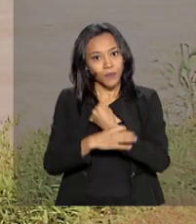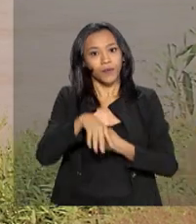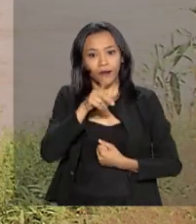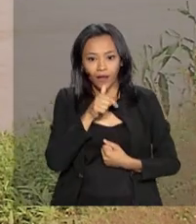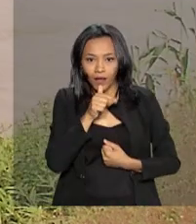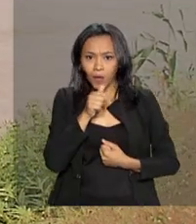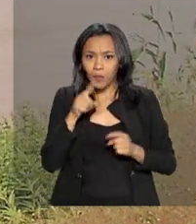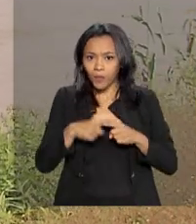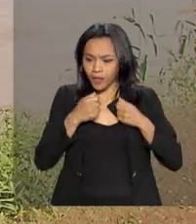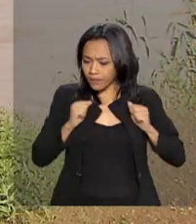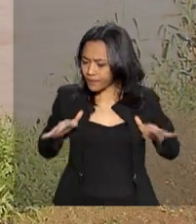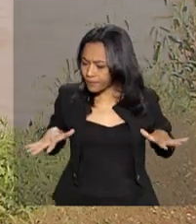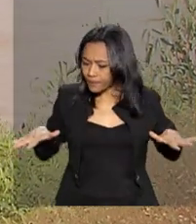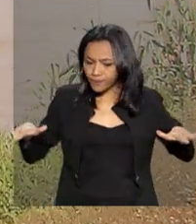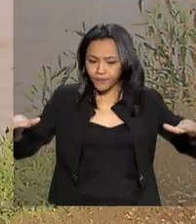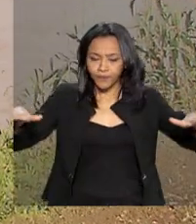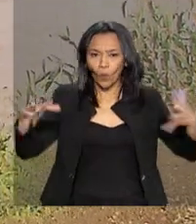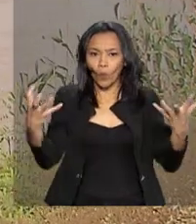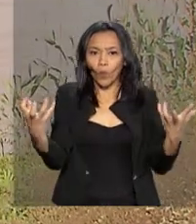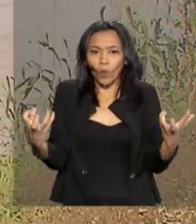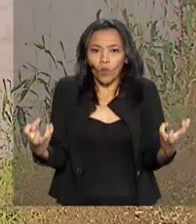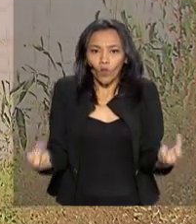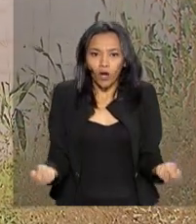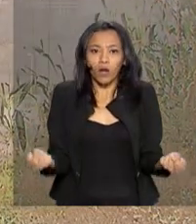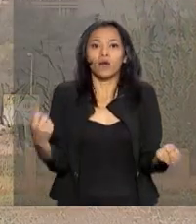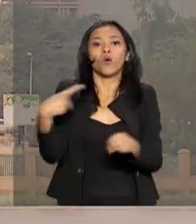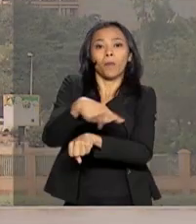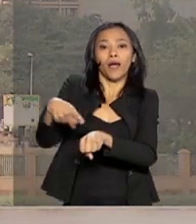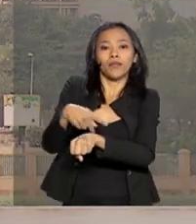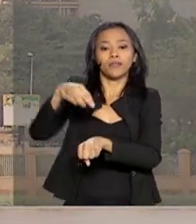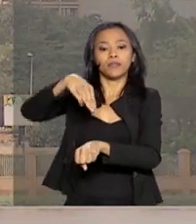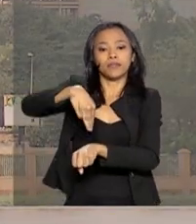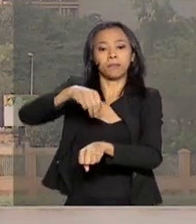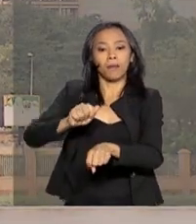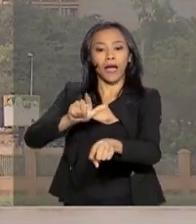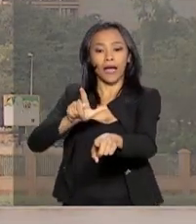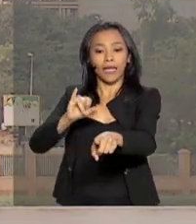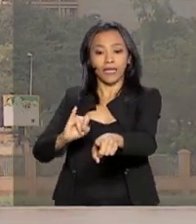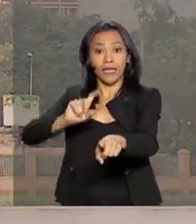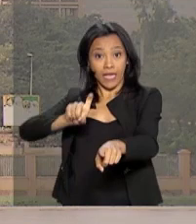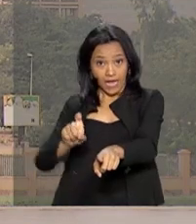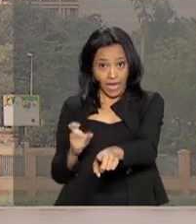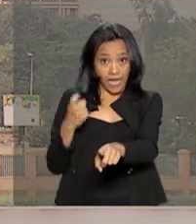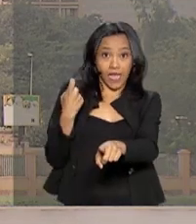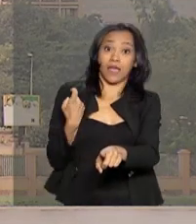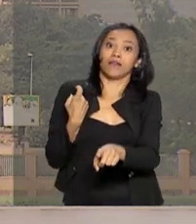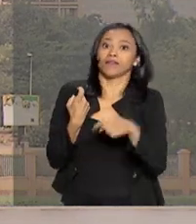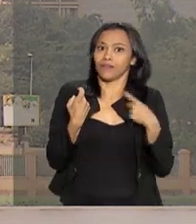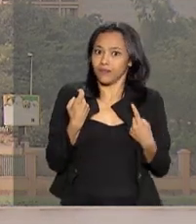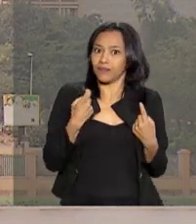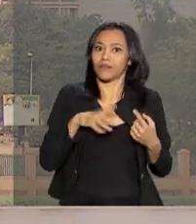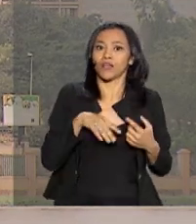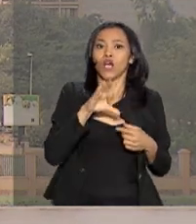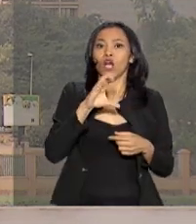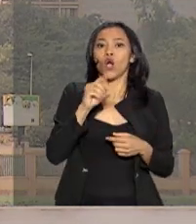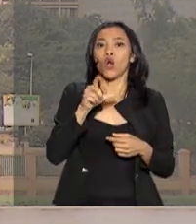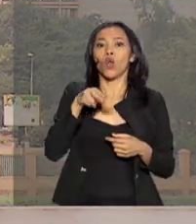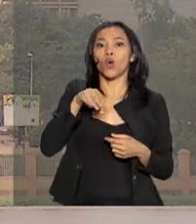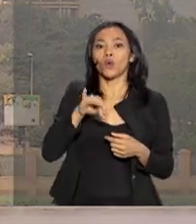deserto. Entre eles está o Mali. O país, uma ex-colônia francesa, conseguiu a independência em